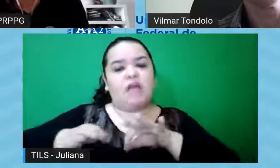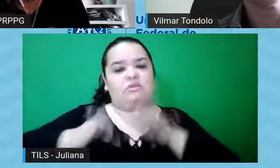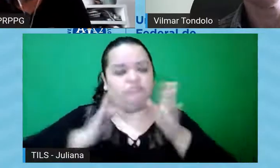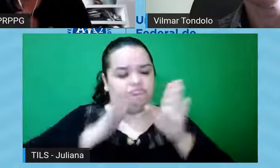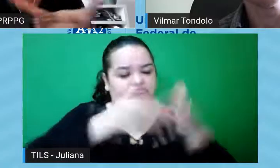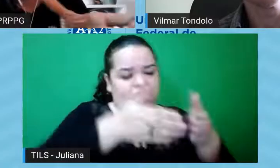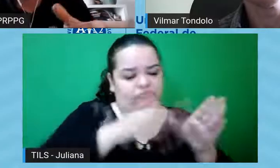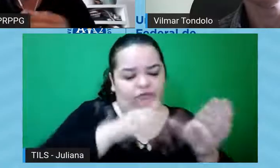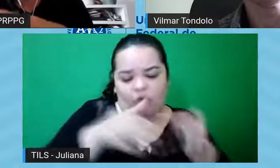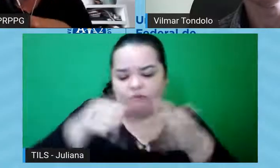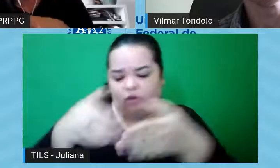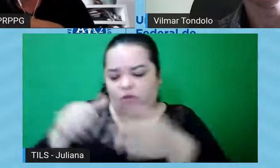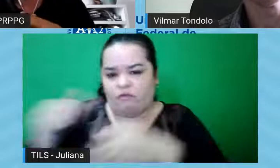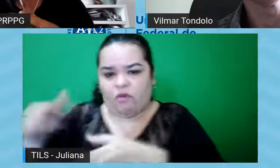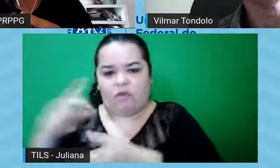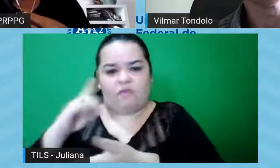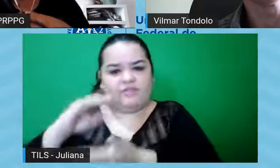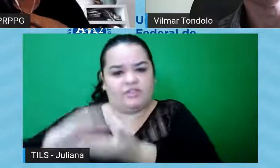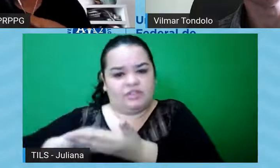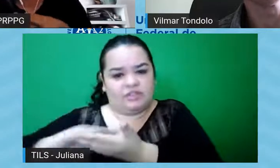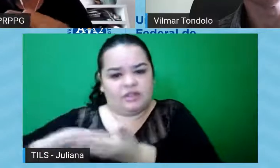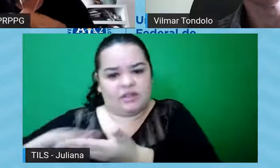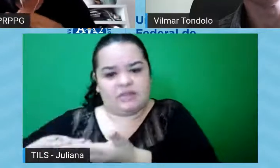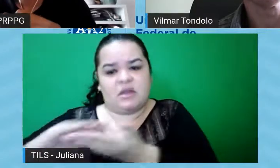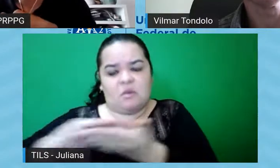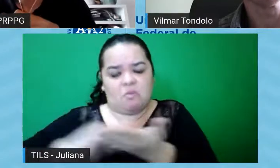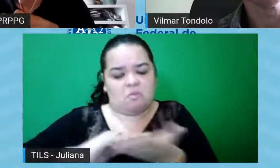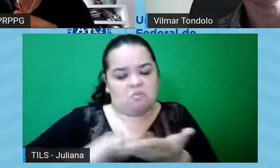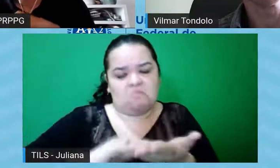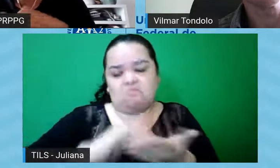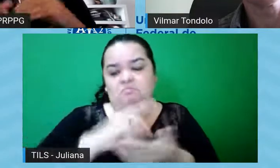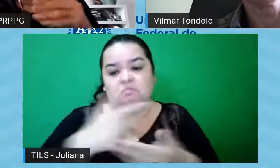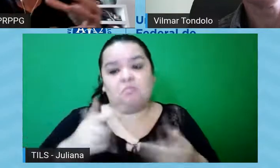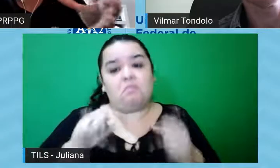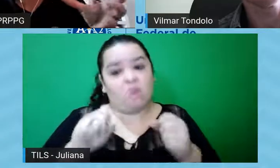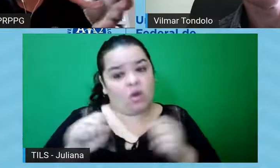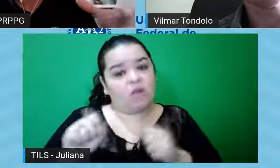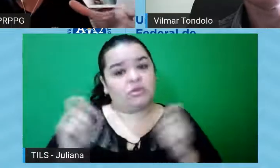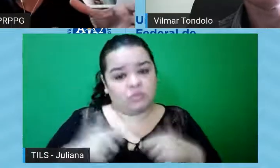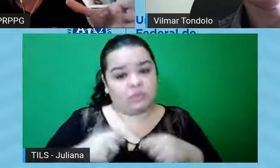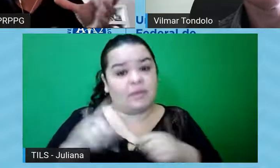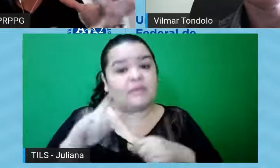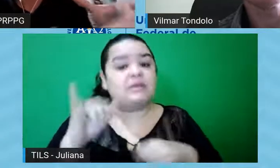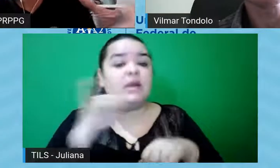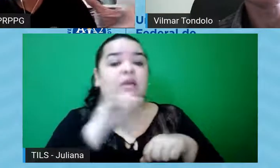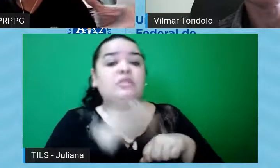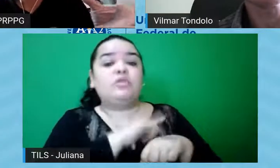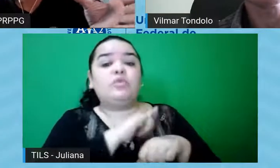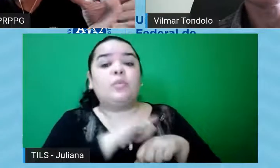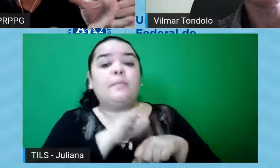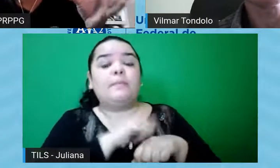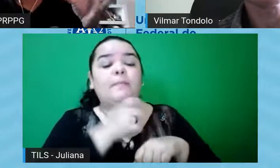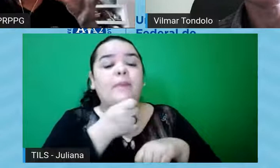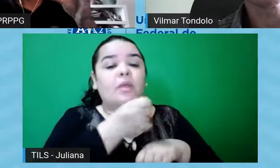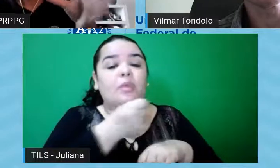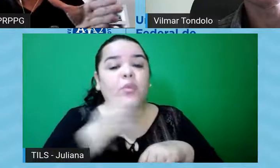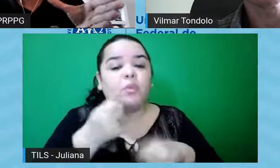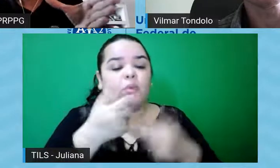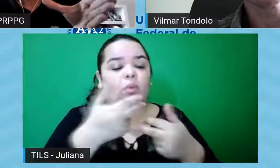às vezes, várias dissertações, então, dependendo da característica do projeto, sim, é possível, né, mas os instrumentos que vão ser utilizados, o que tem que estar, né,